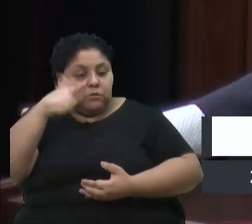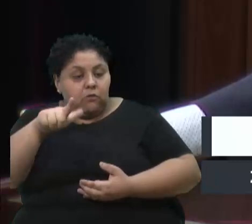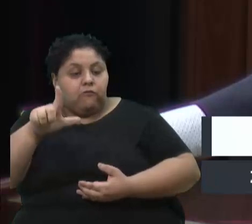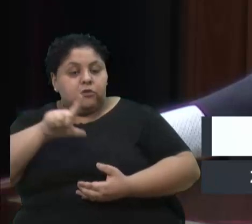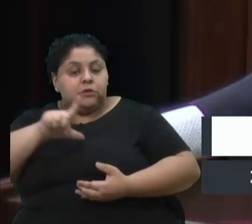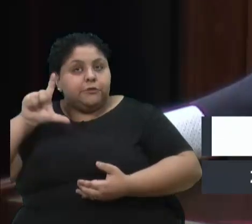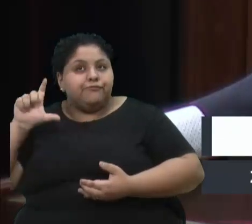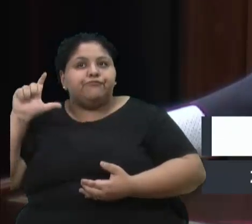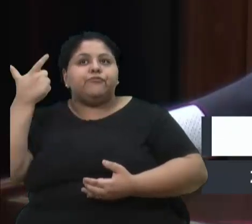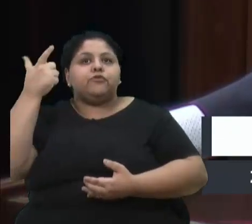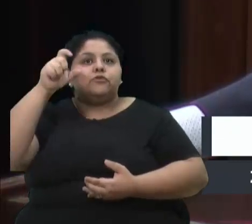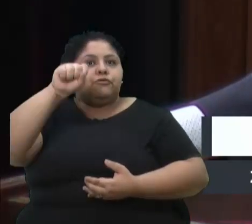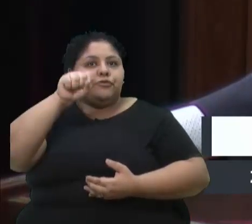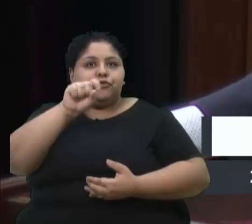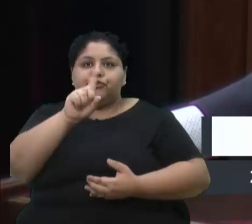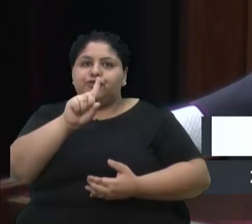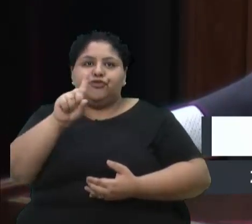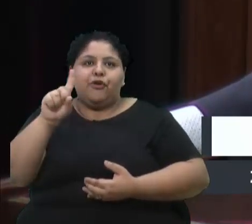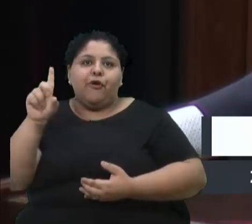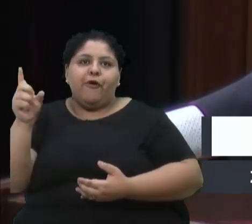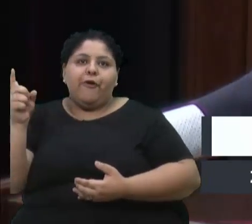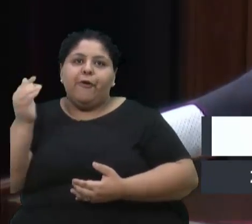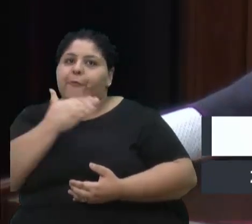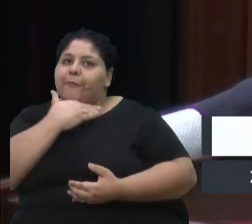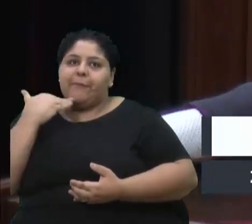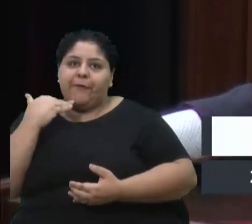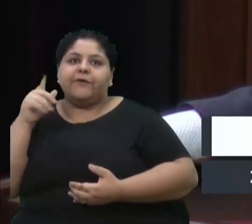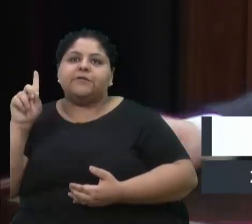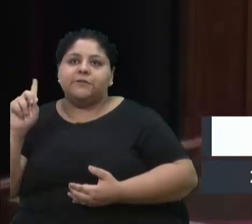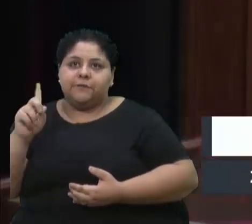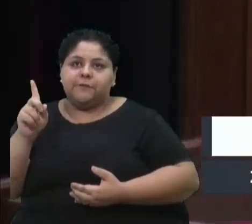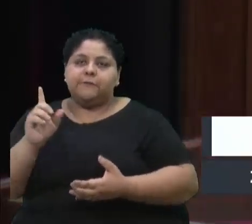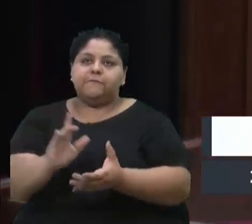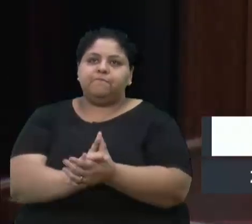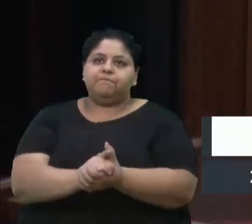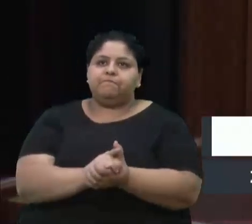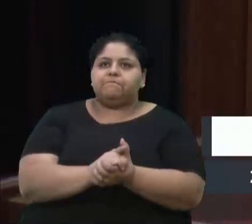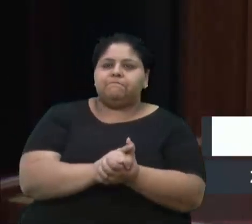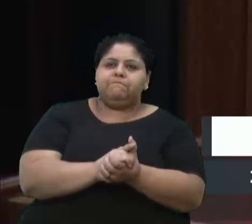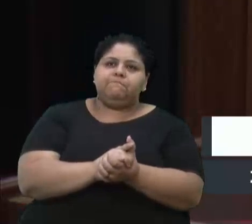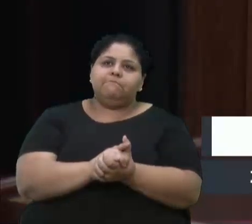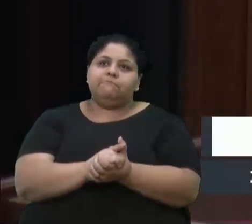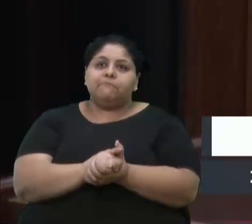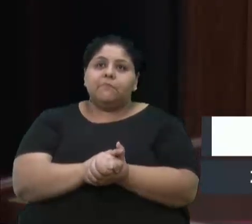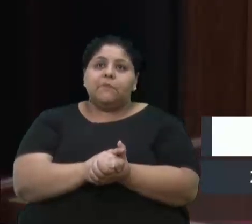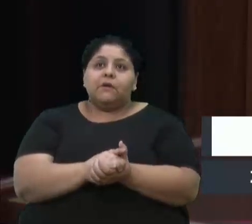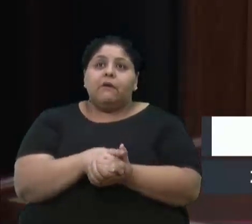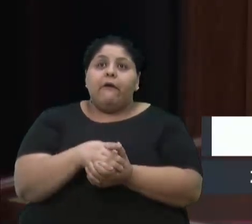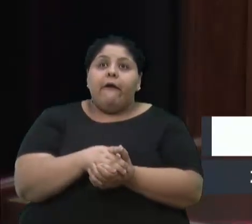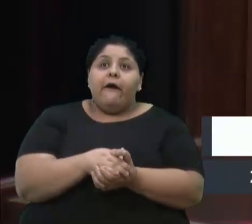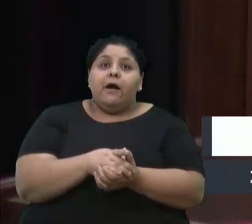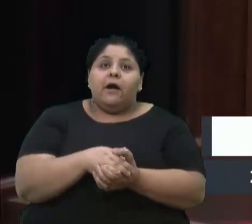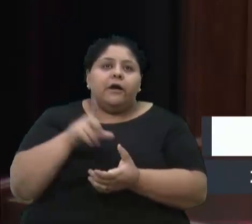Acho que só não existe para a morte. Eu acho que é só... Está aqui a solução, é simples.